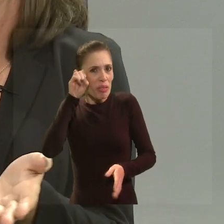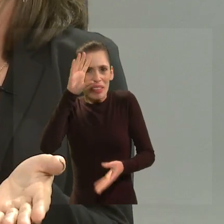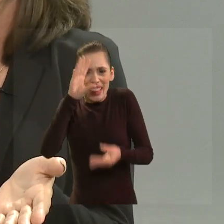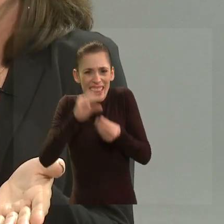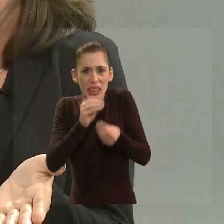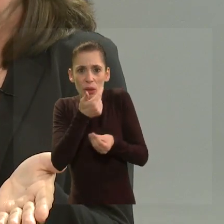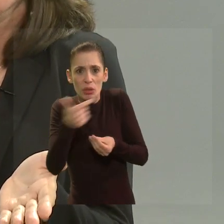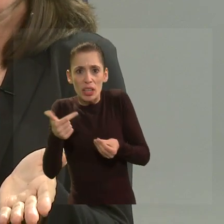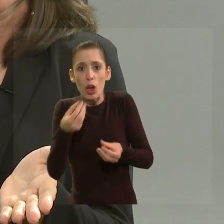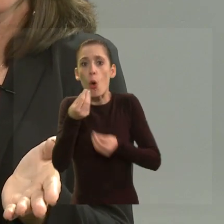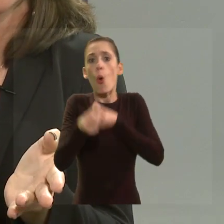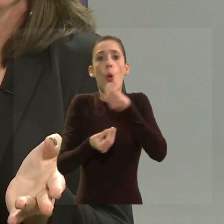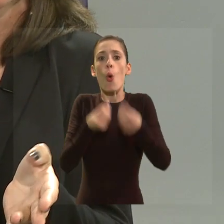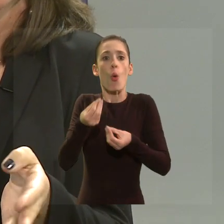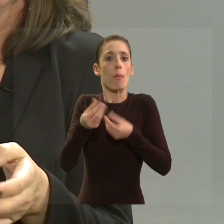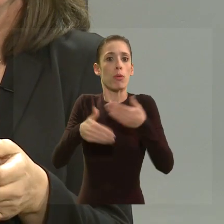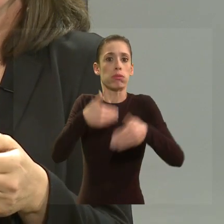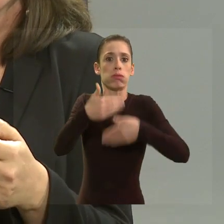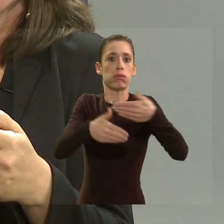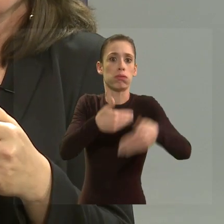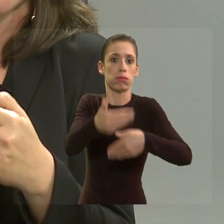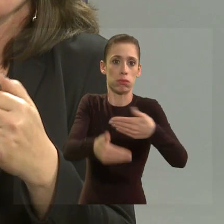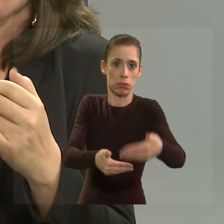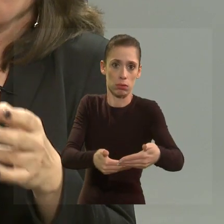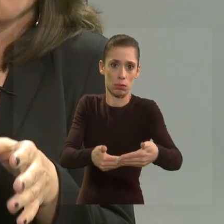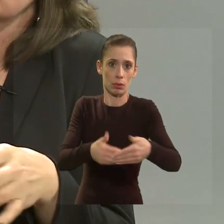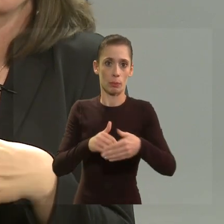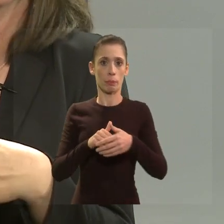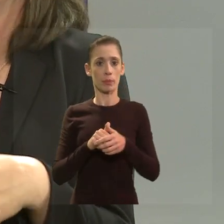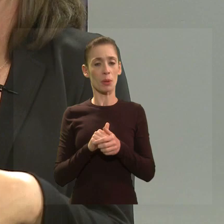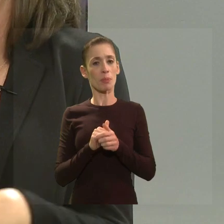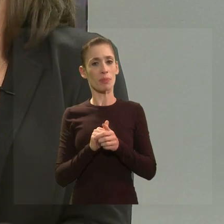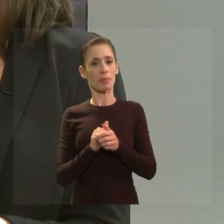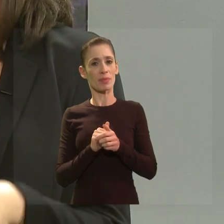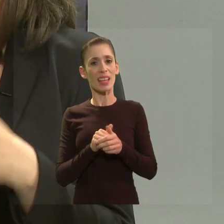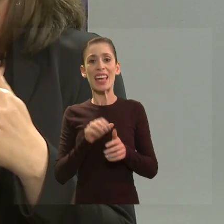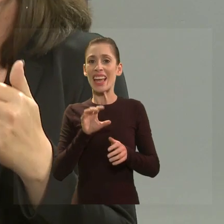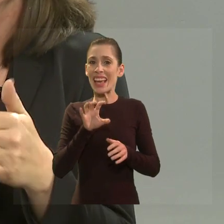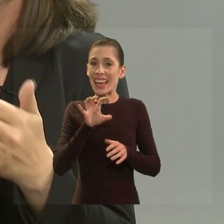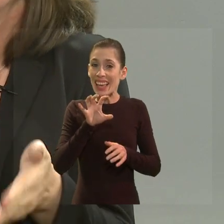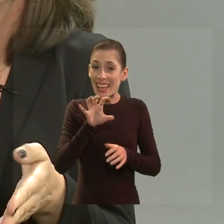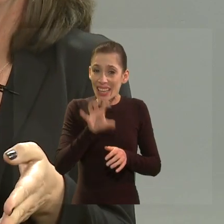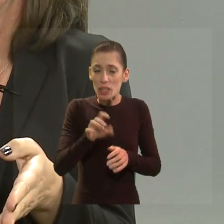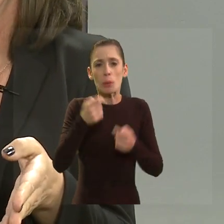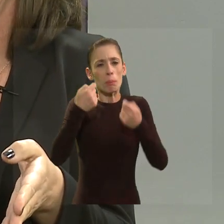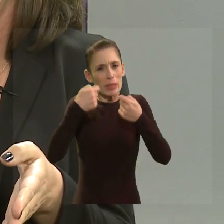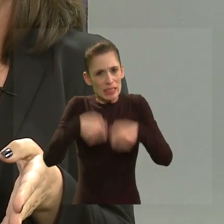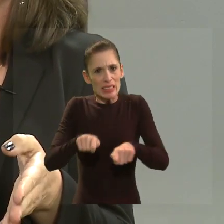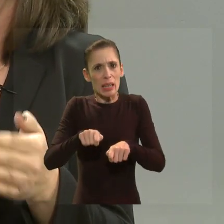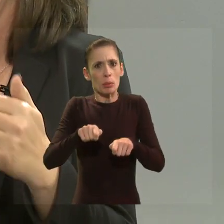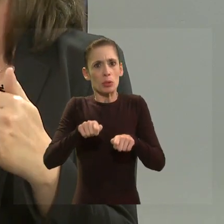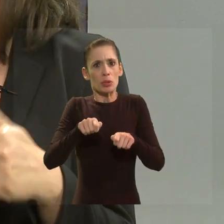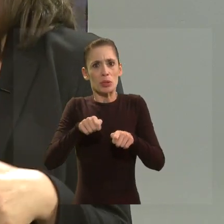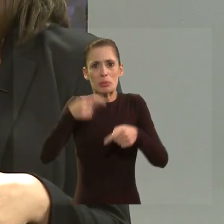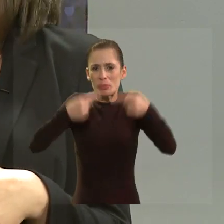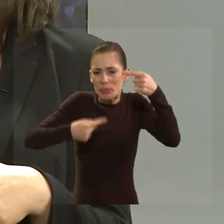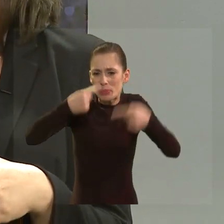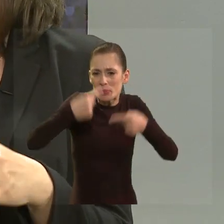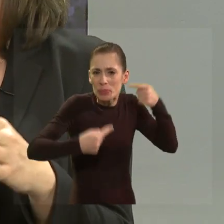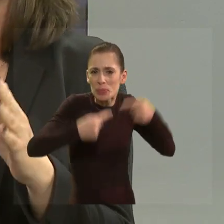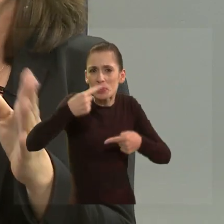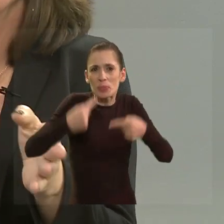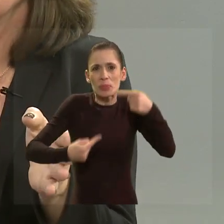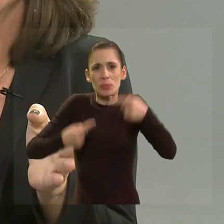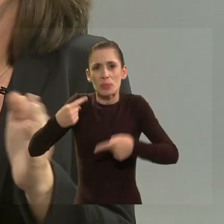o que está sendo falado, né? Então, existe uma... E essas questões a precisa questionar, porque não muda.